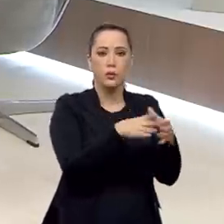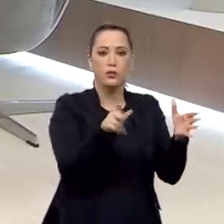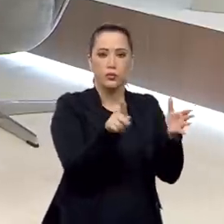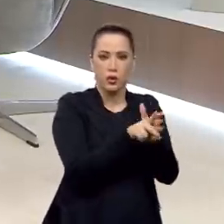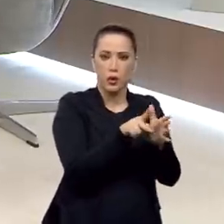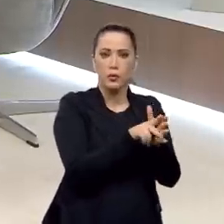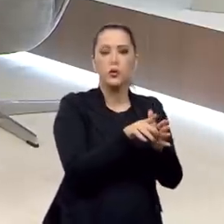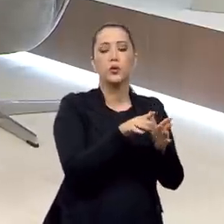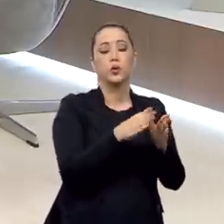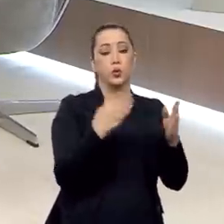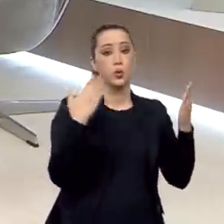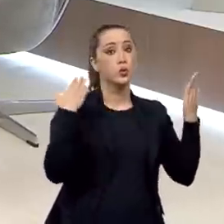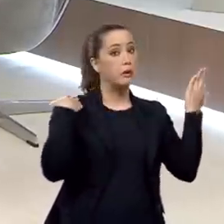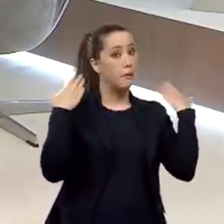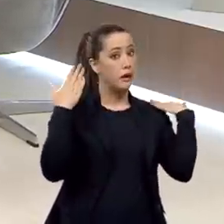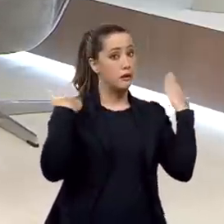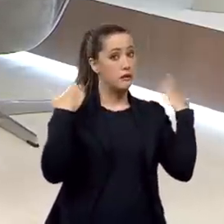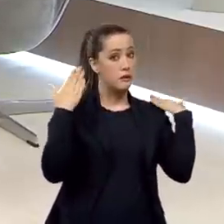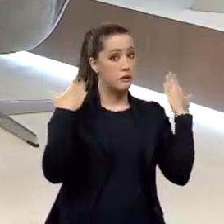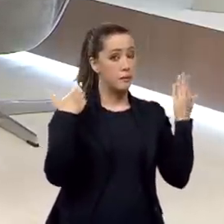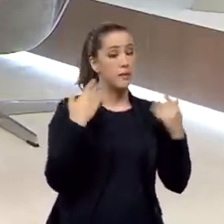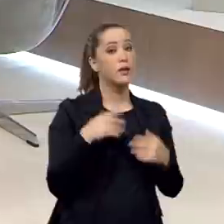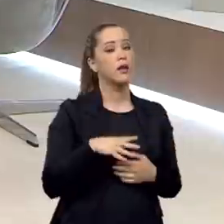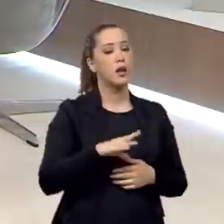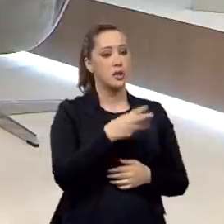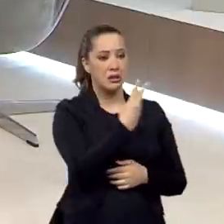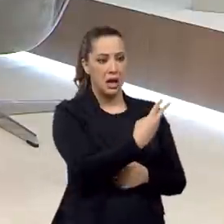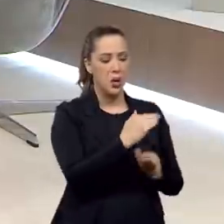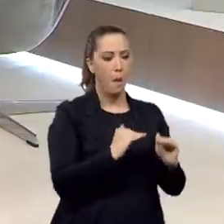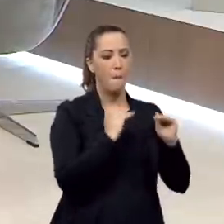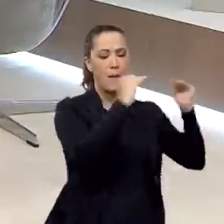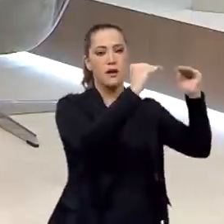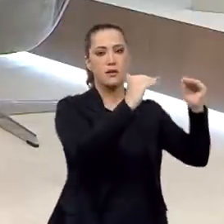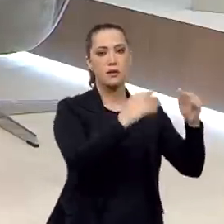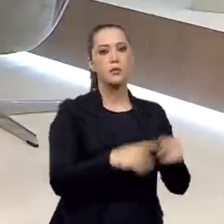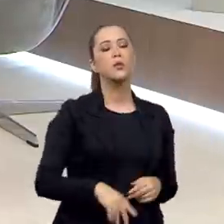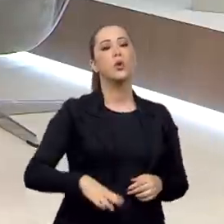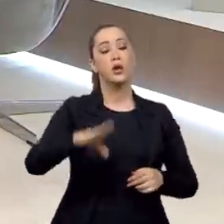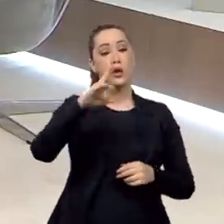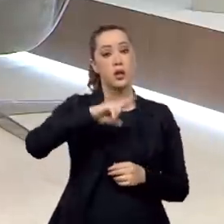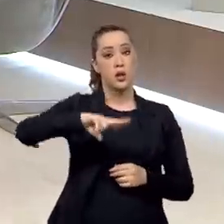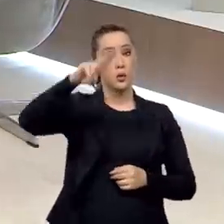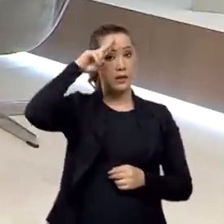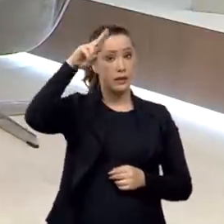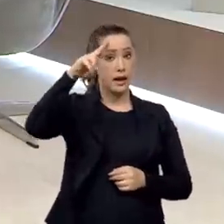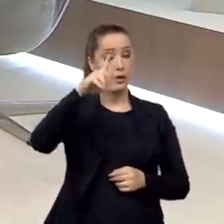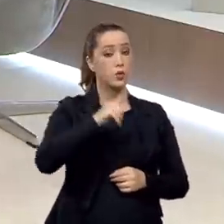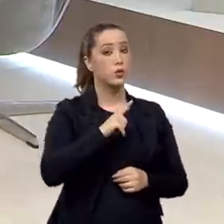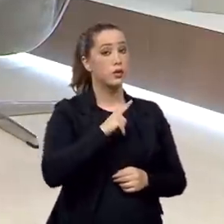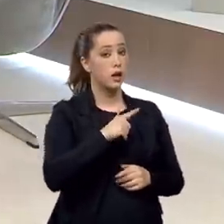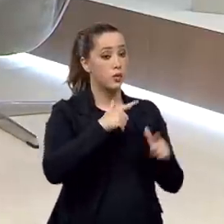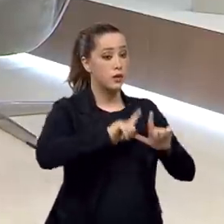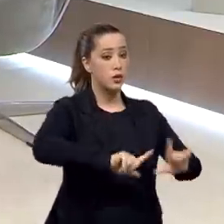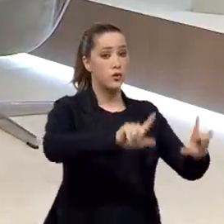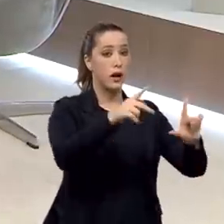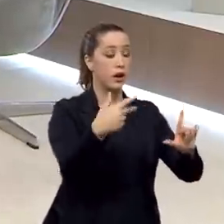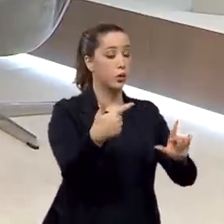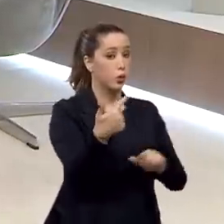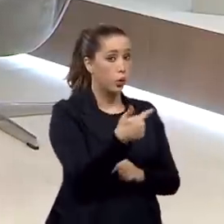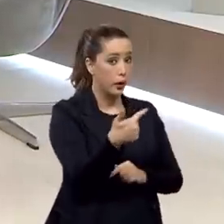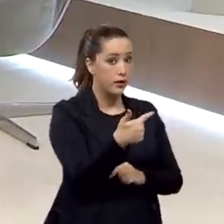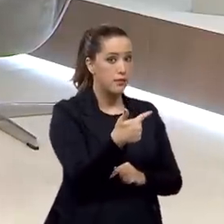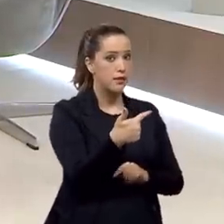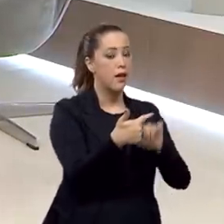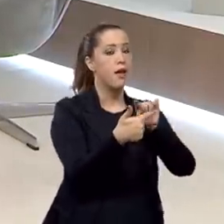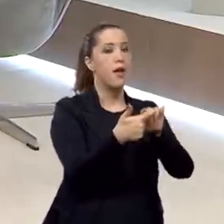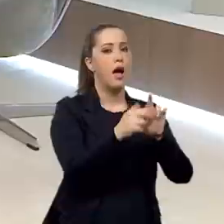atingiu o nível 3 e o Exército Brasileiro tem tropas certificadas no nível 2. A diferença entre esses níveis é muito pouca.